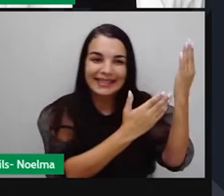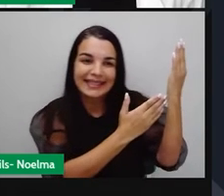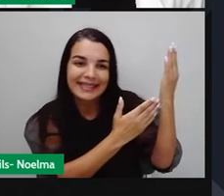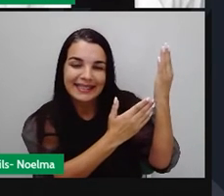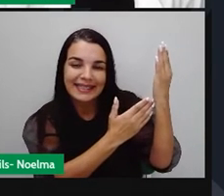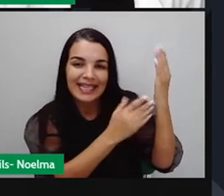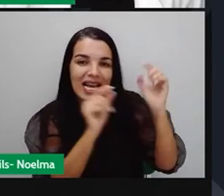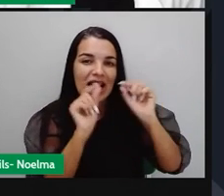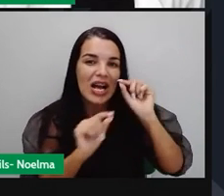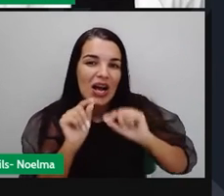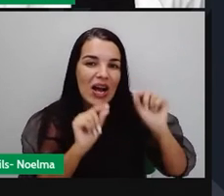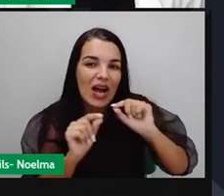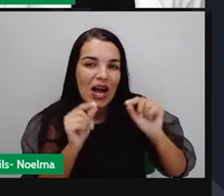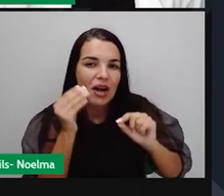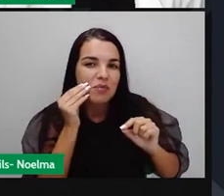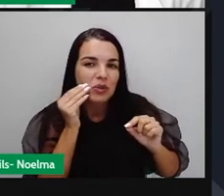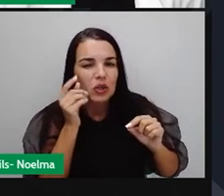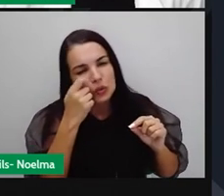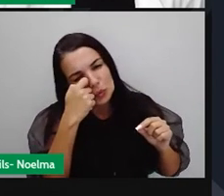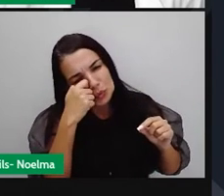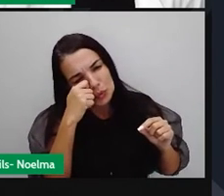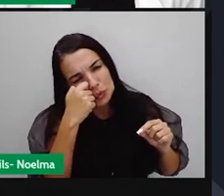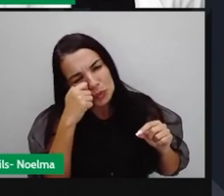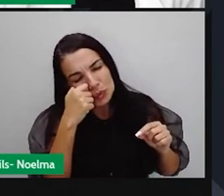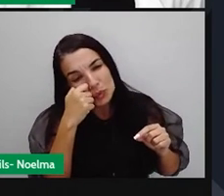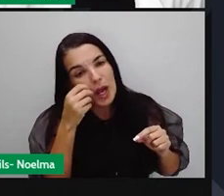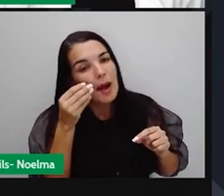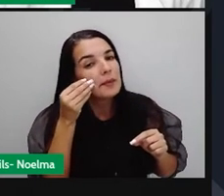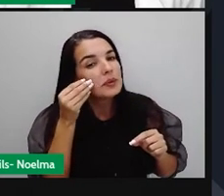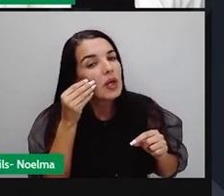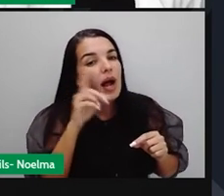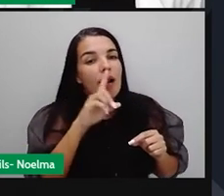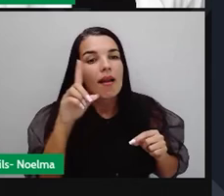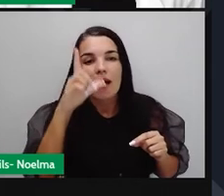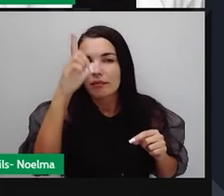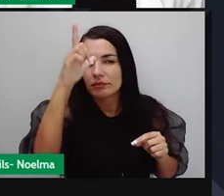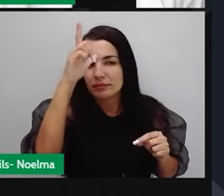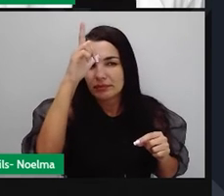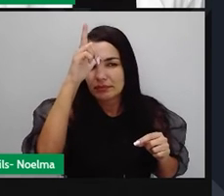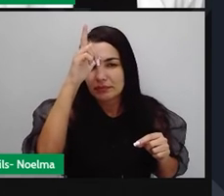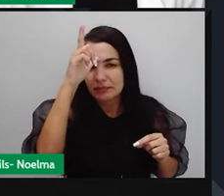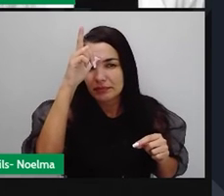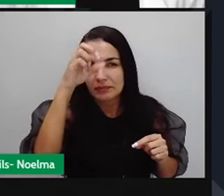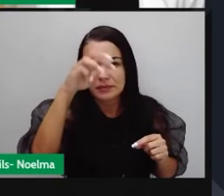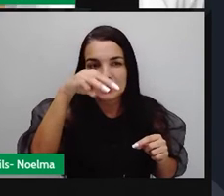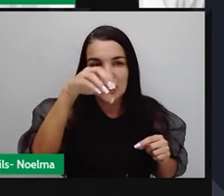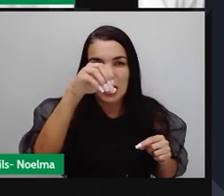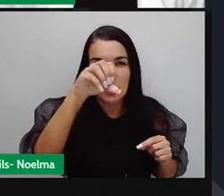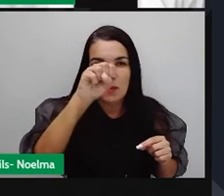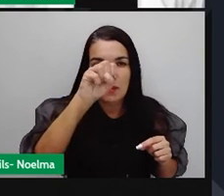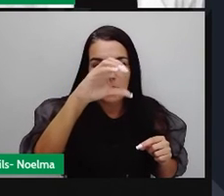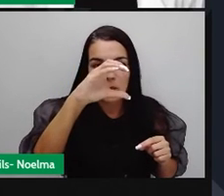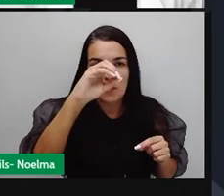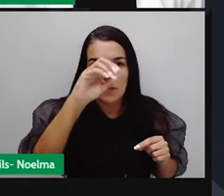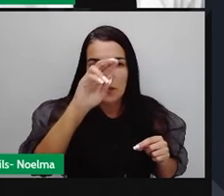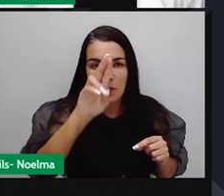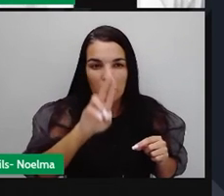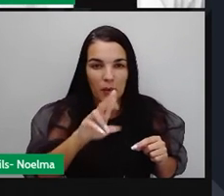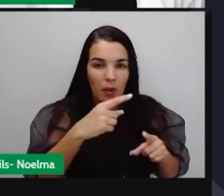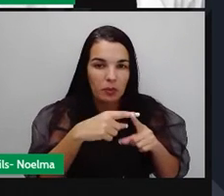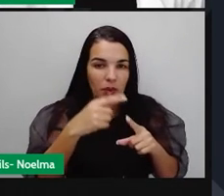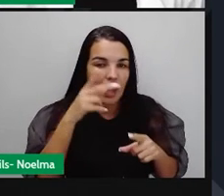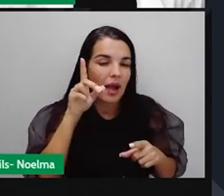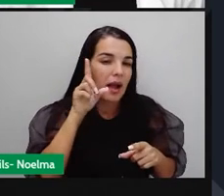foi um mosaico que aconteceu na Olimpíada de Moscou, porque os americanos se recusaram a participar dessa